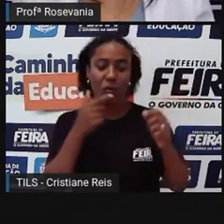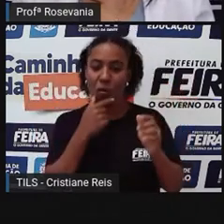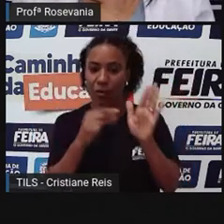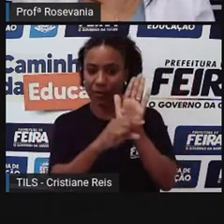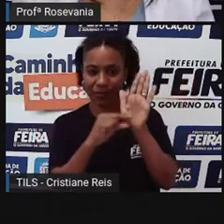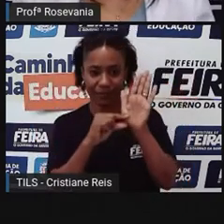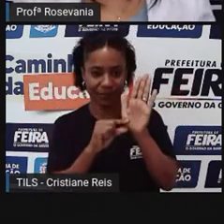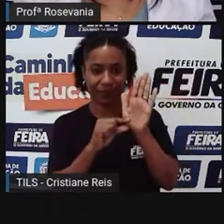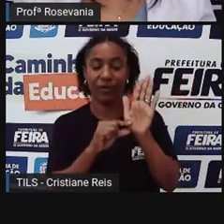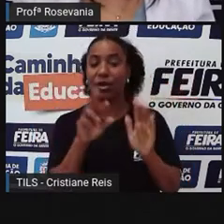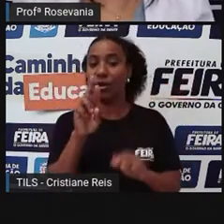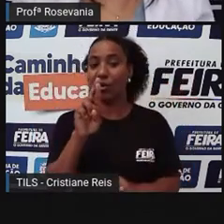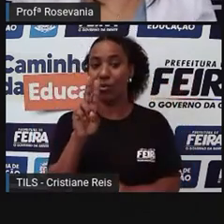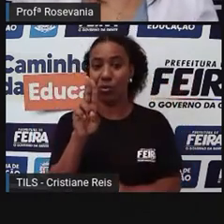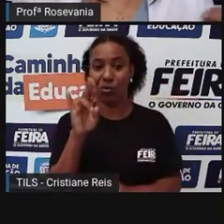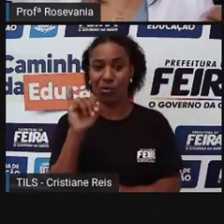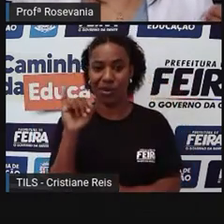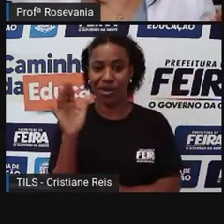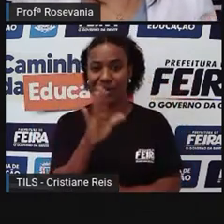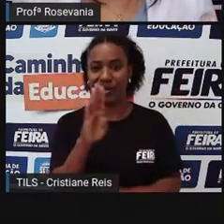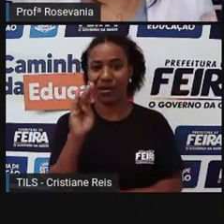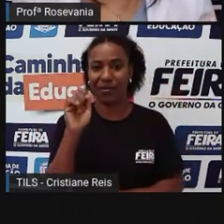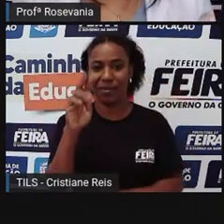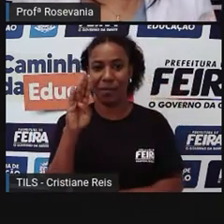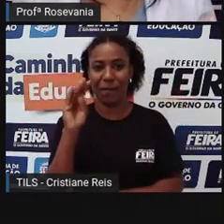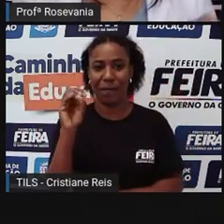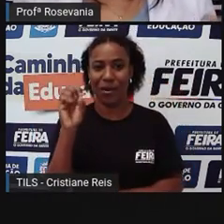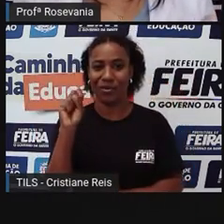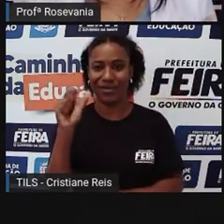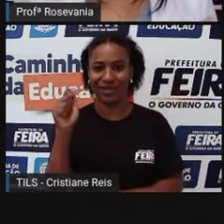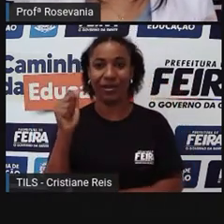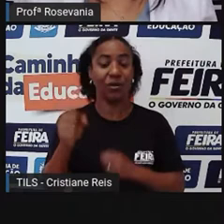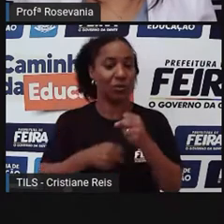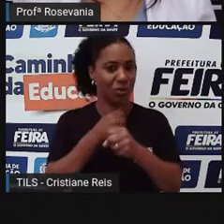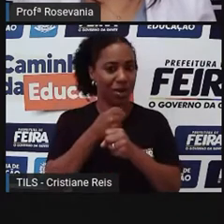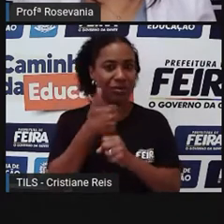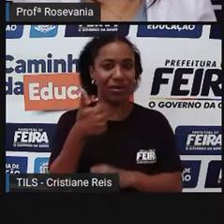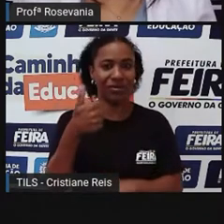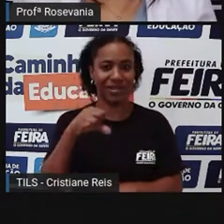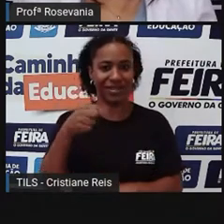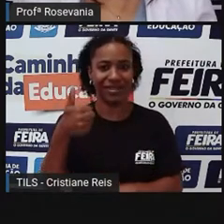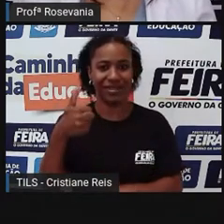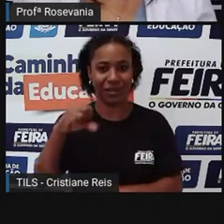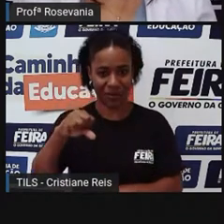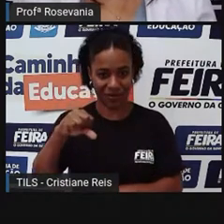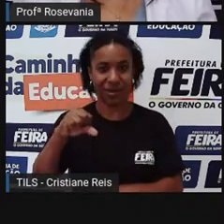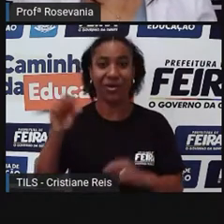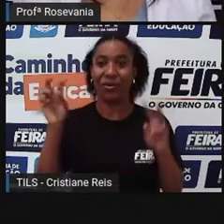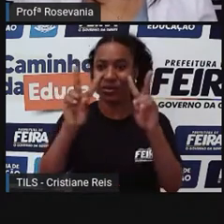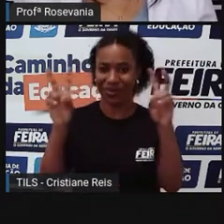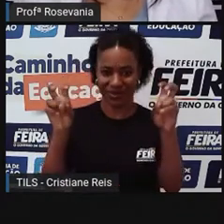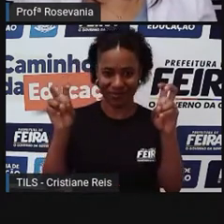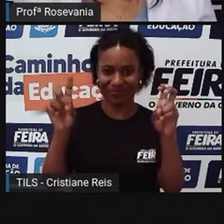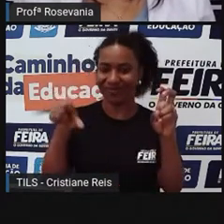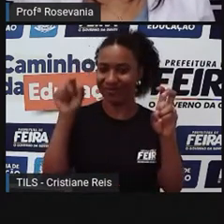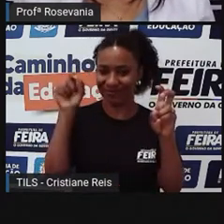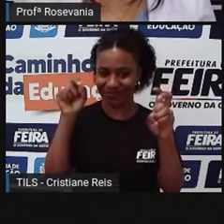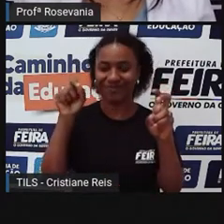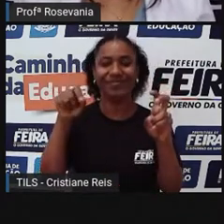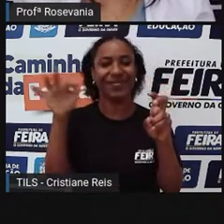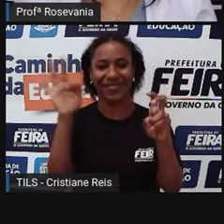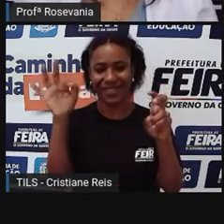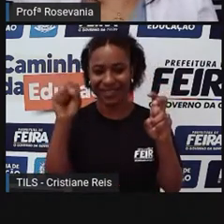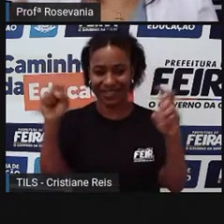1919, traz, então, desde suas raízes, características que ainda hoje fazem parte do seu